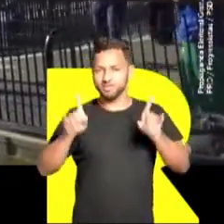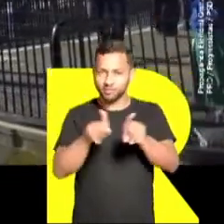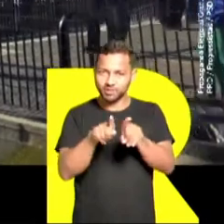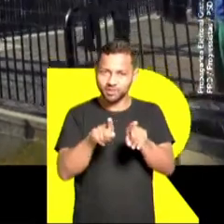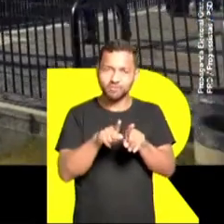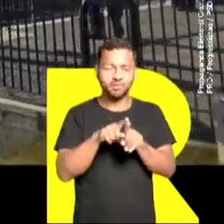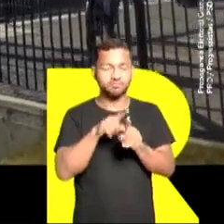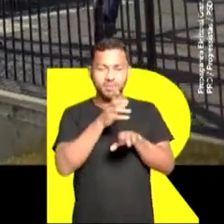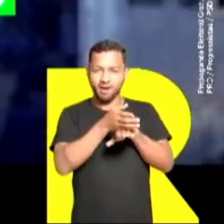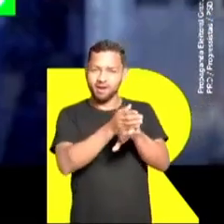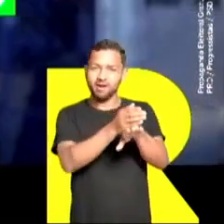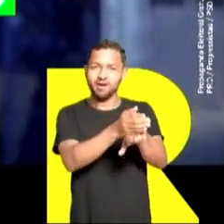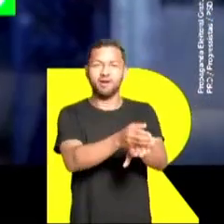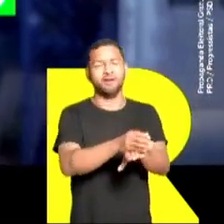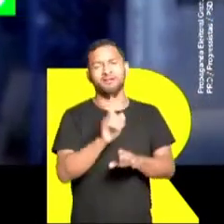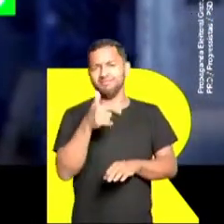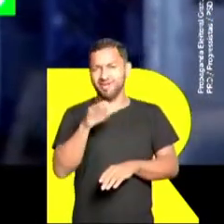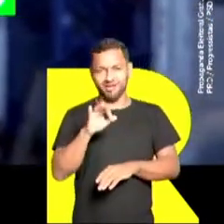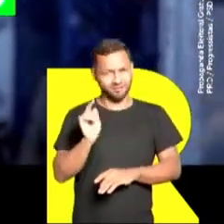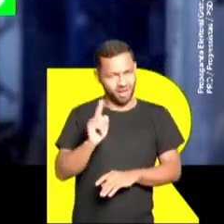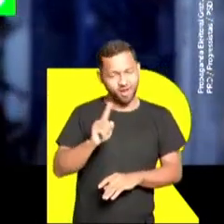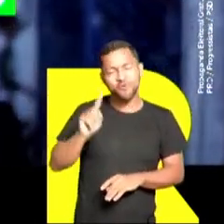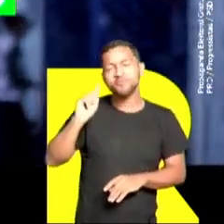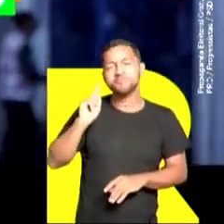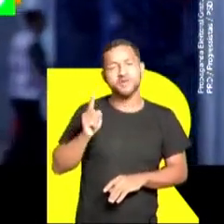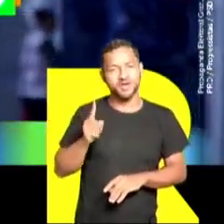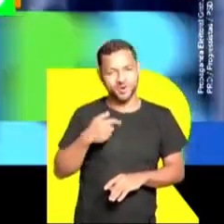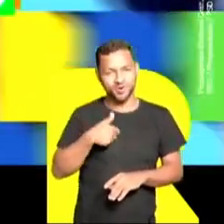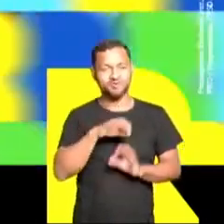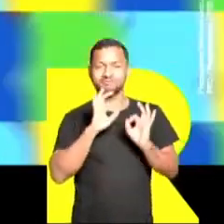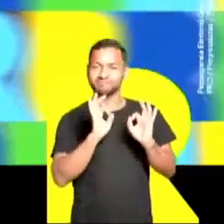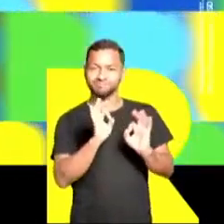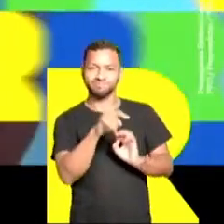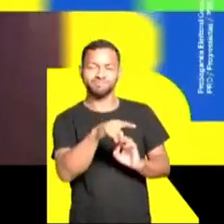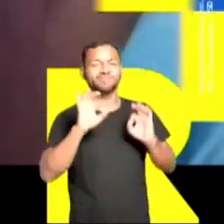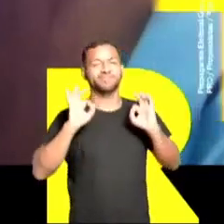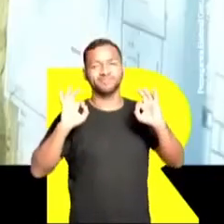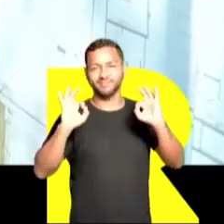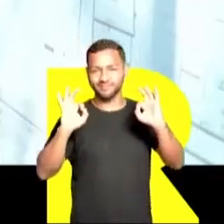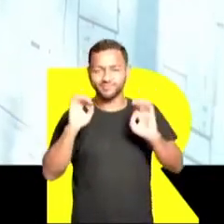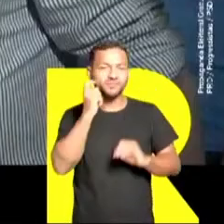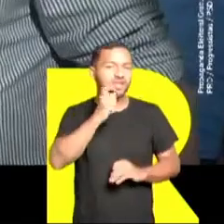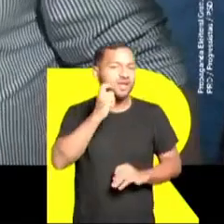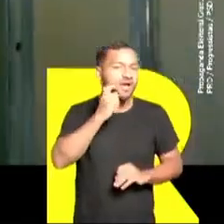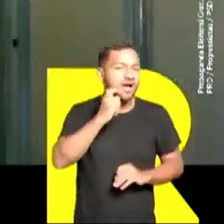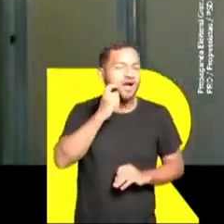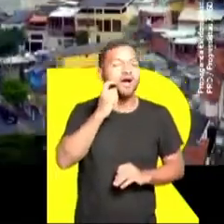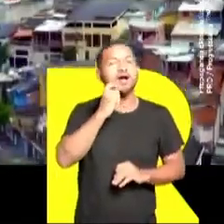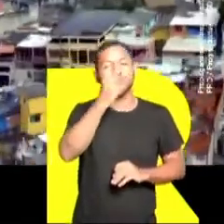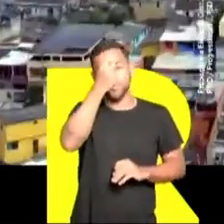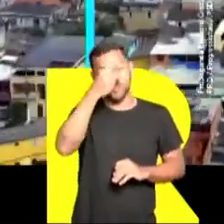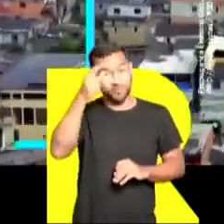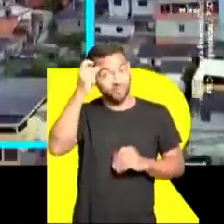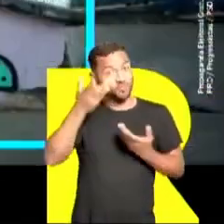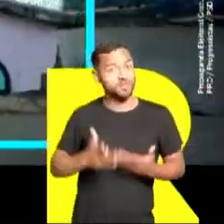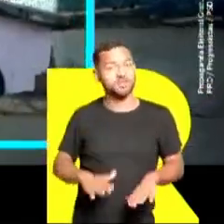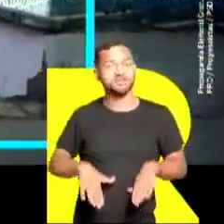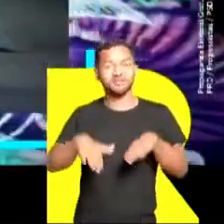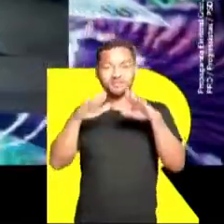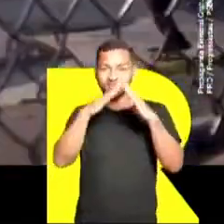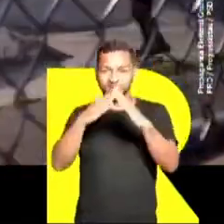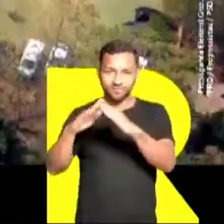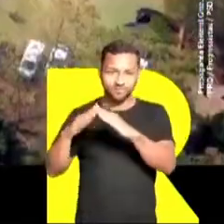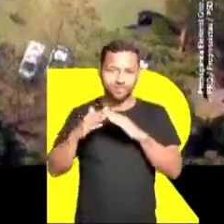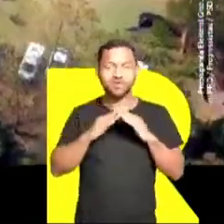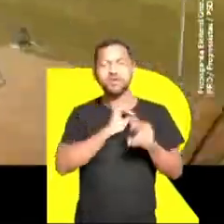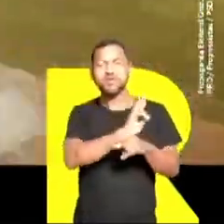só esse aquático aí foi nota, não foi 10, nota mil. Ricardo Nunes, o prefeito que veio da periferia, que cuida